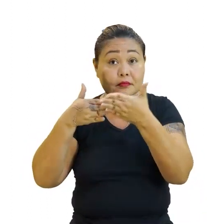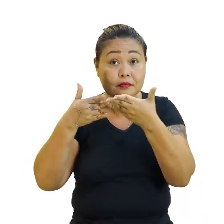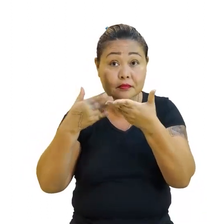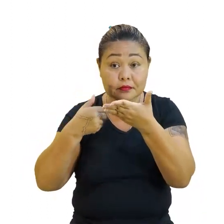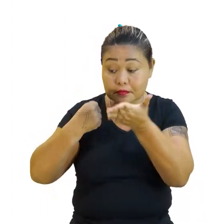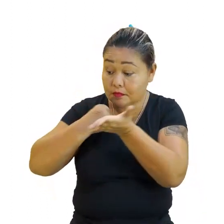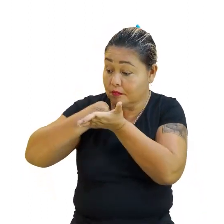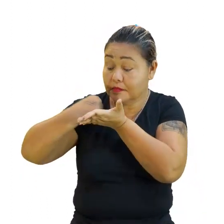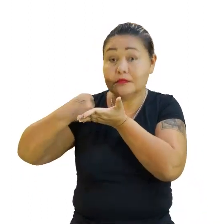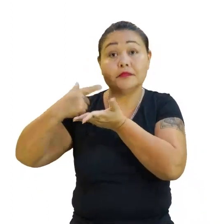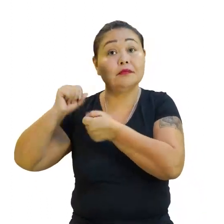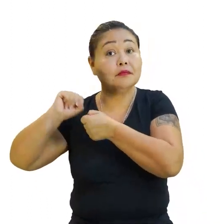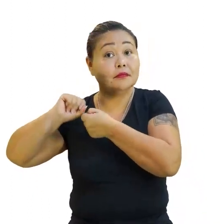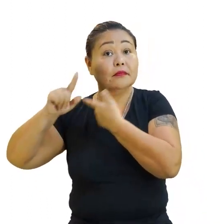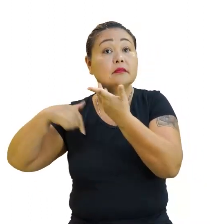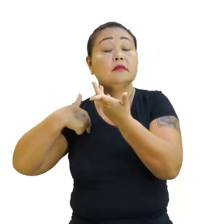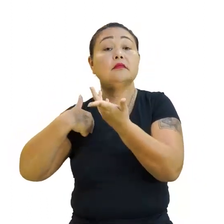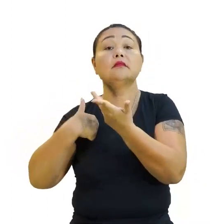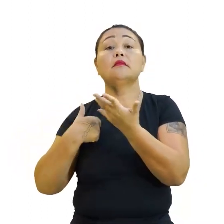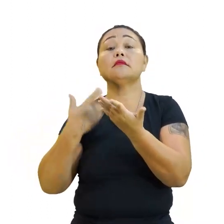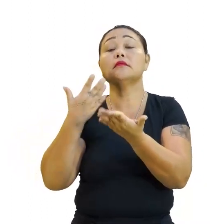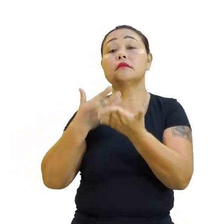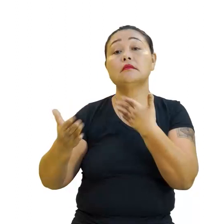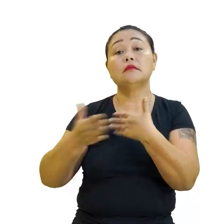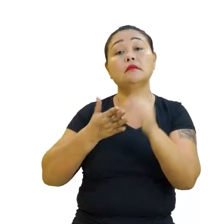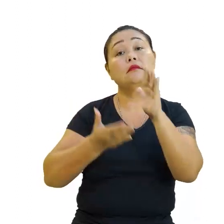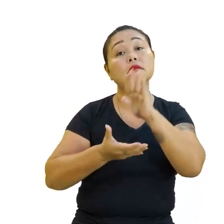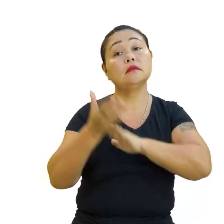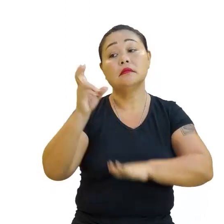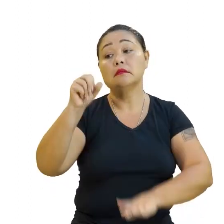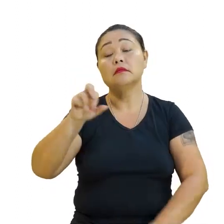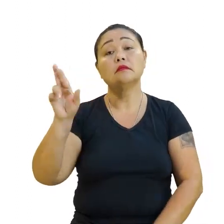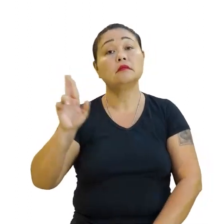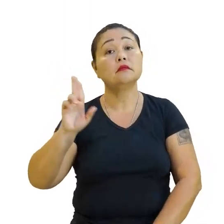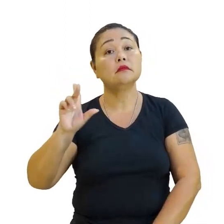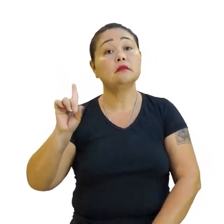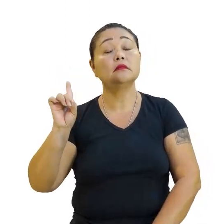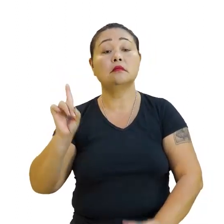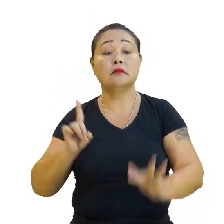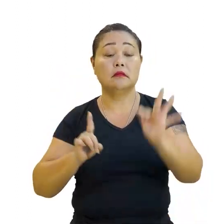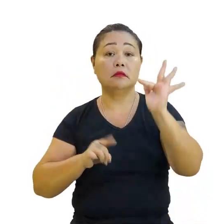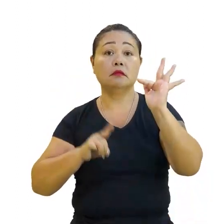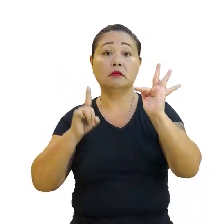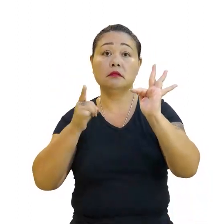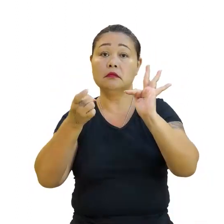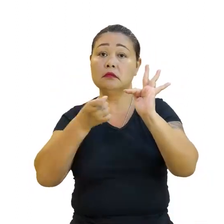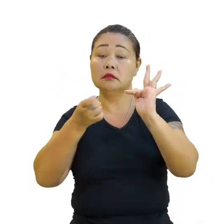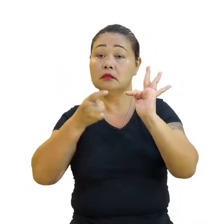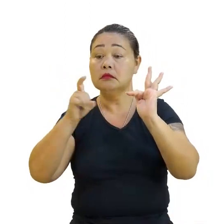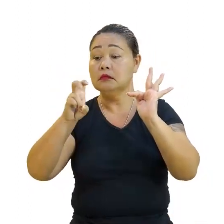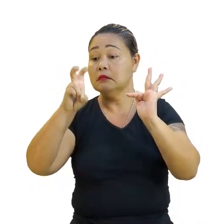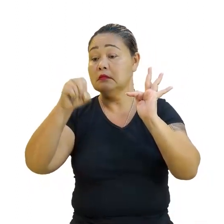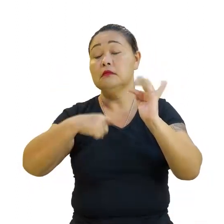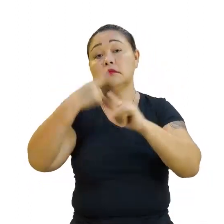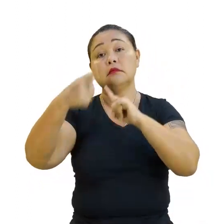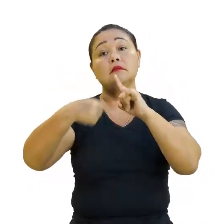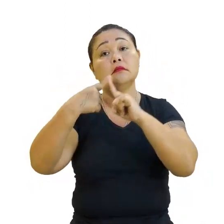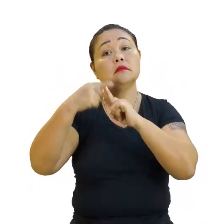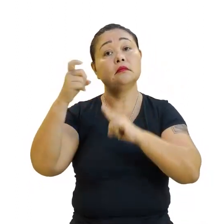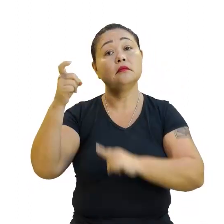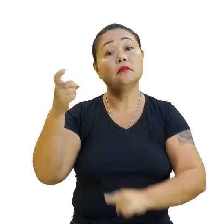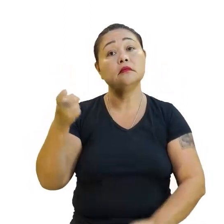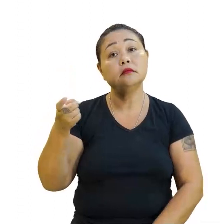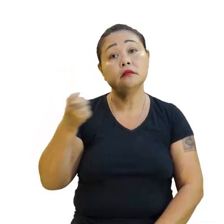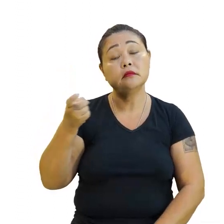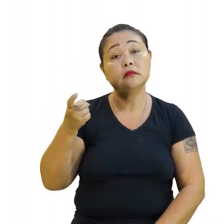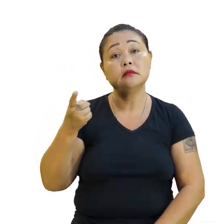Qualquer par de sapato por 50 reais, vamos ver. Então, a minha função ficou 50 vezes X. Vai depender da quantidade